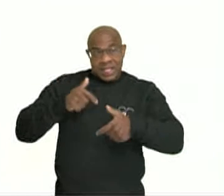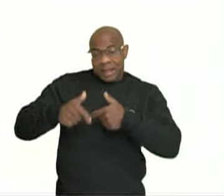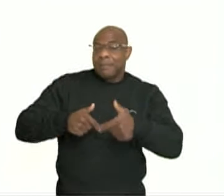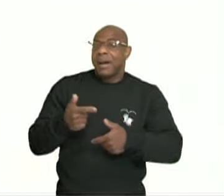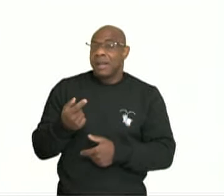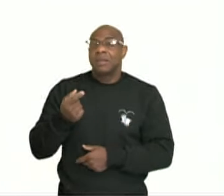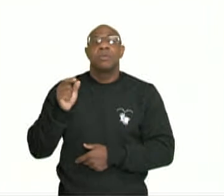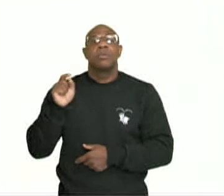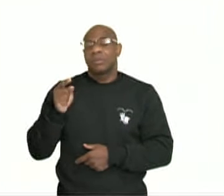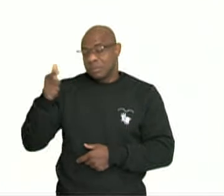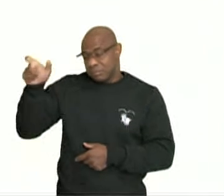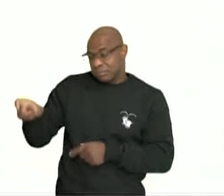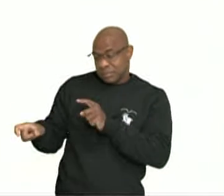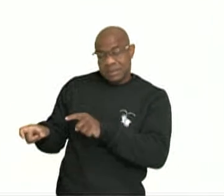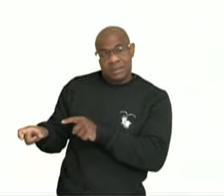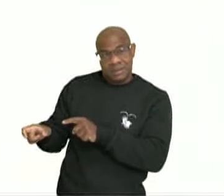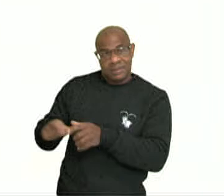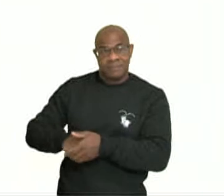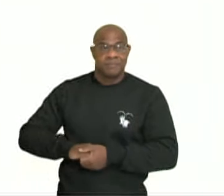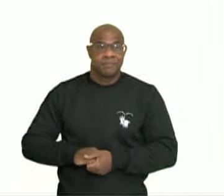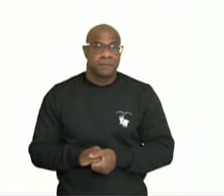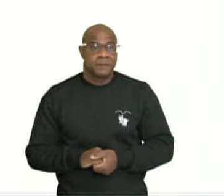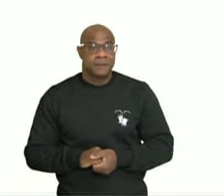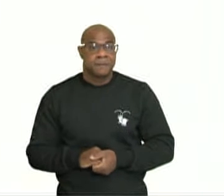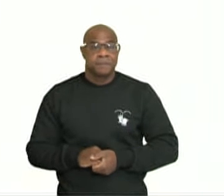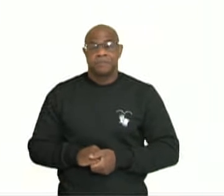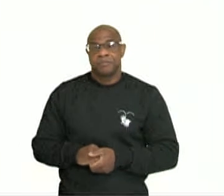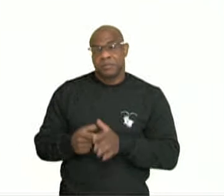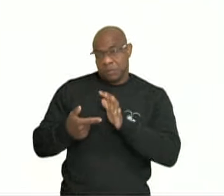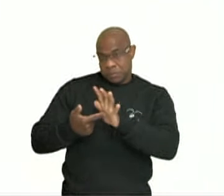Edições e o nome do autor. Então, já sei ali.